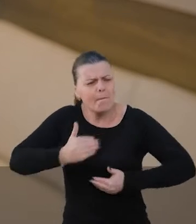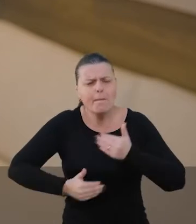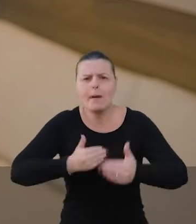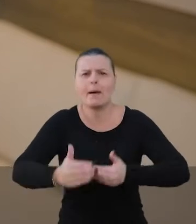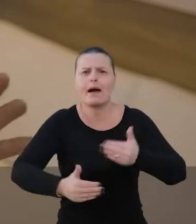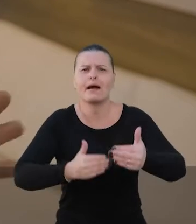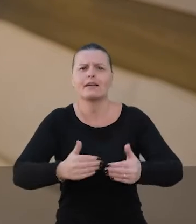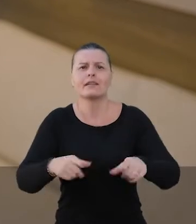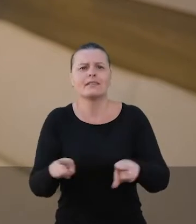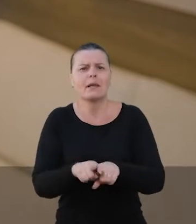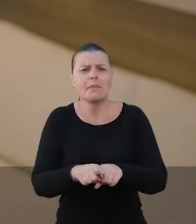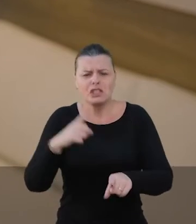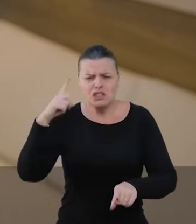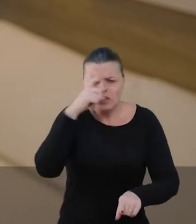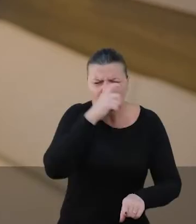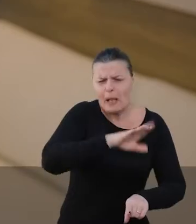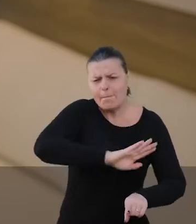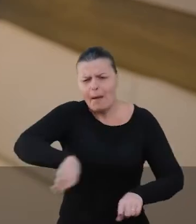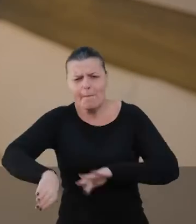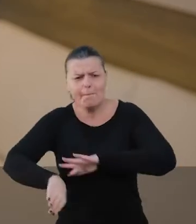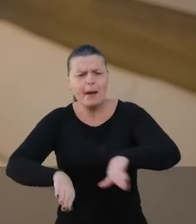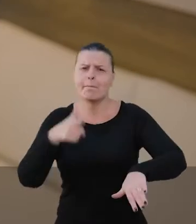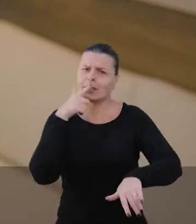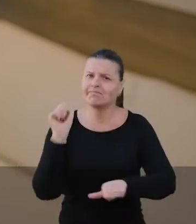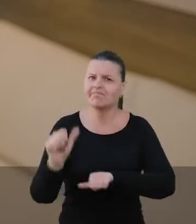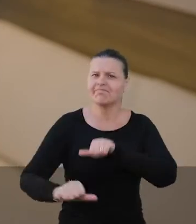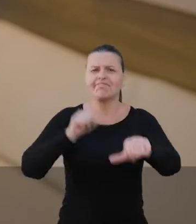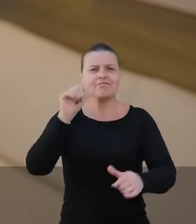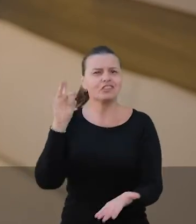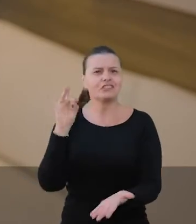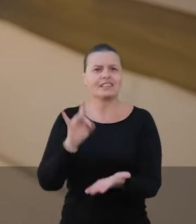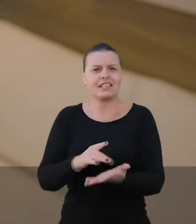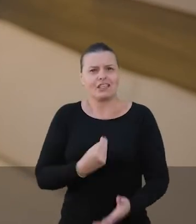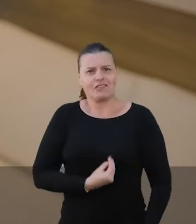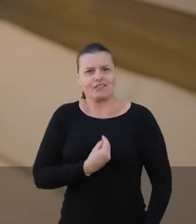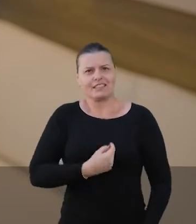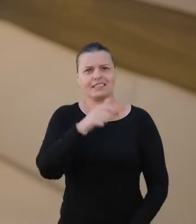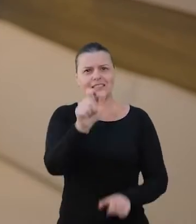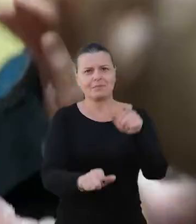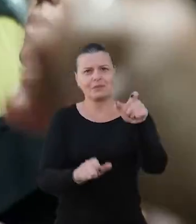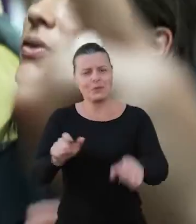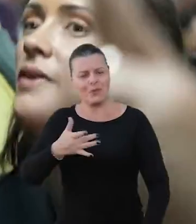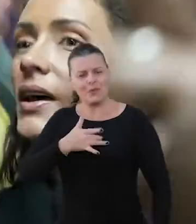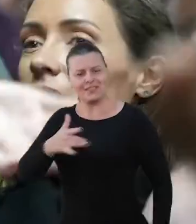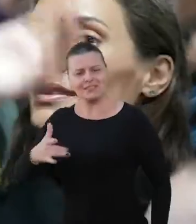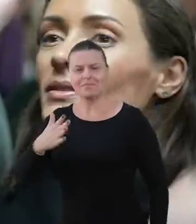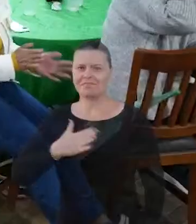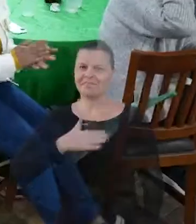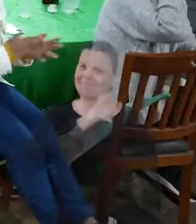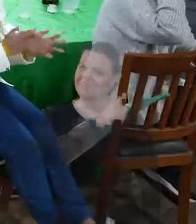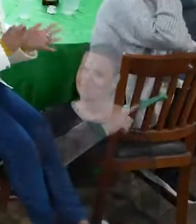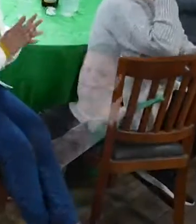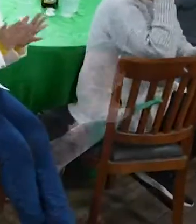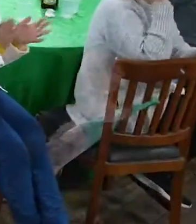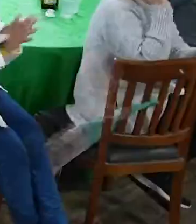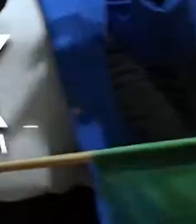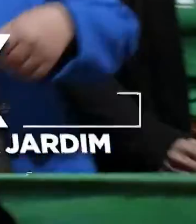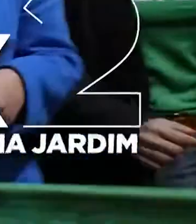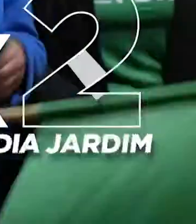processos e tirar as pedras do caminho para transformar de verdade a vida das pessoas. Onyx, meu